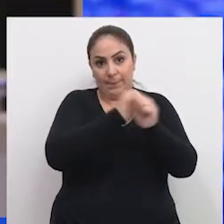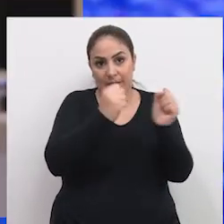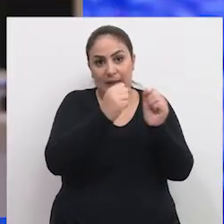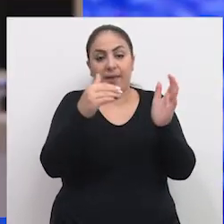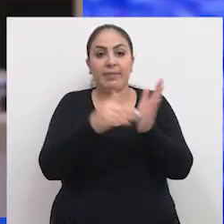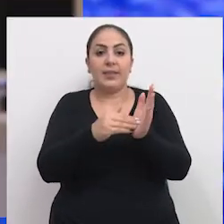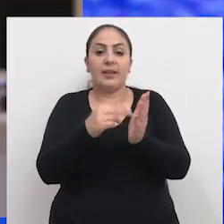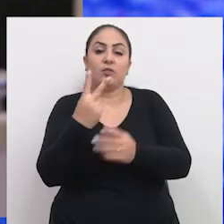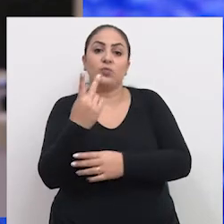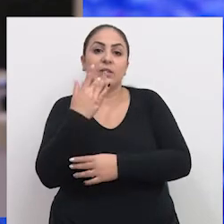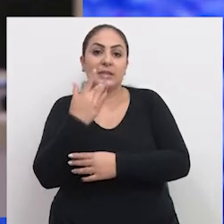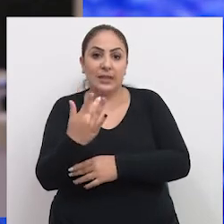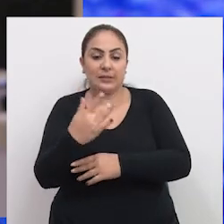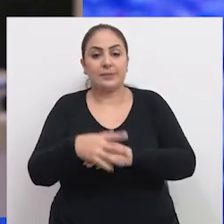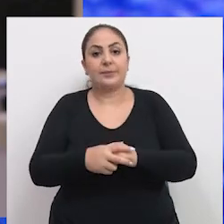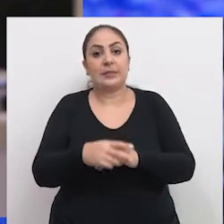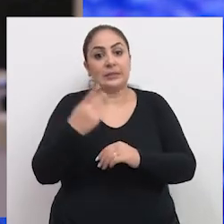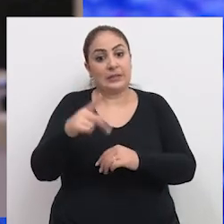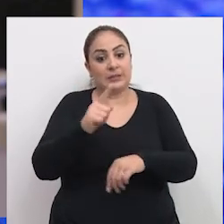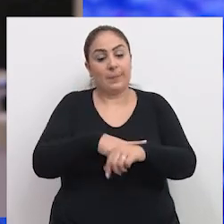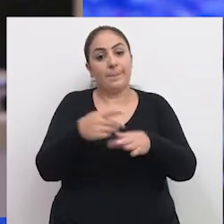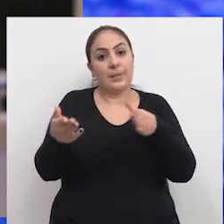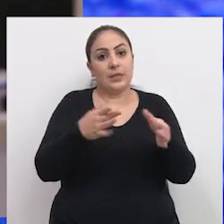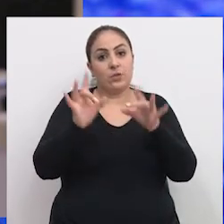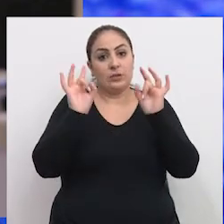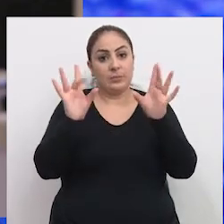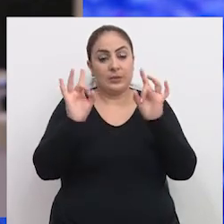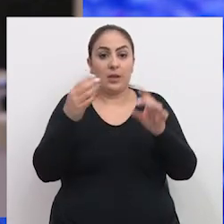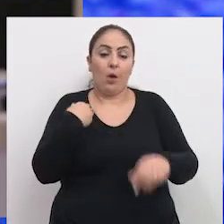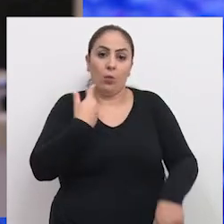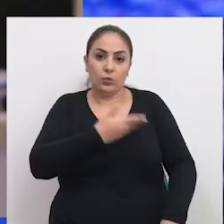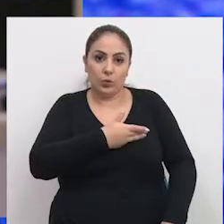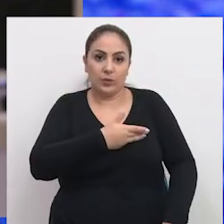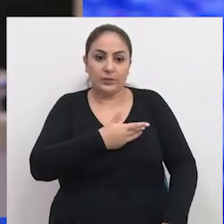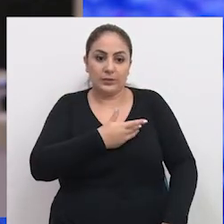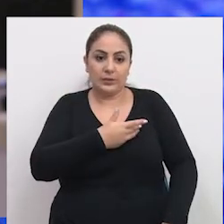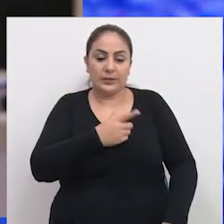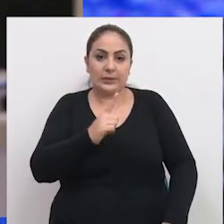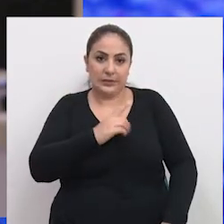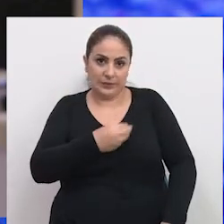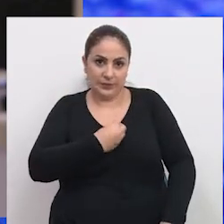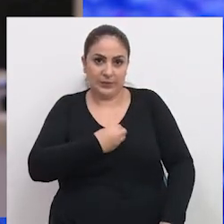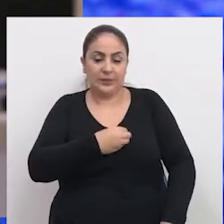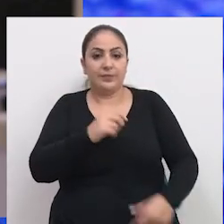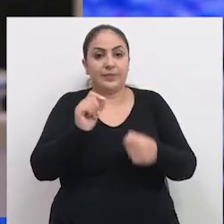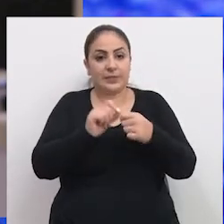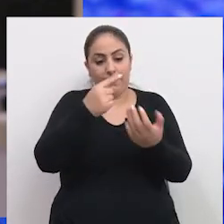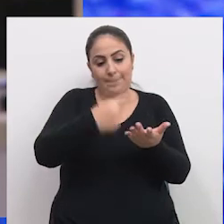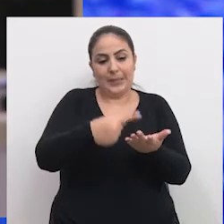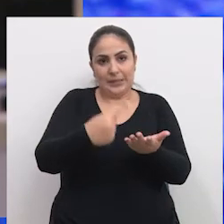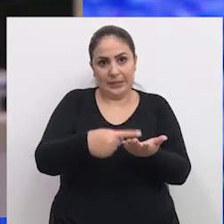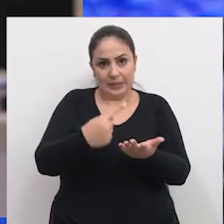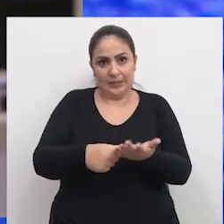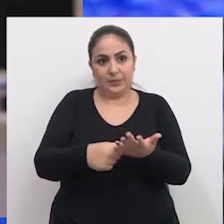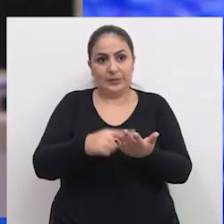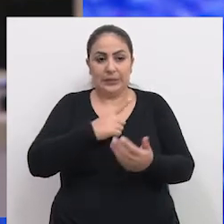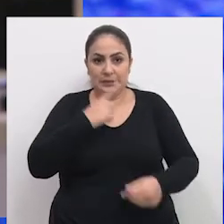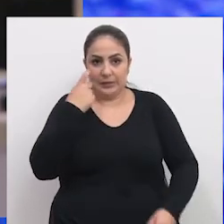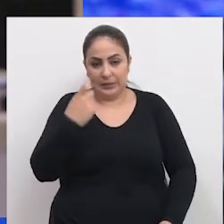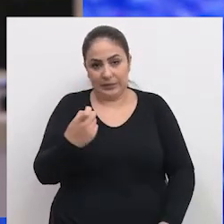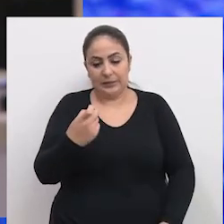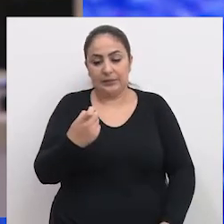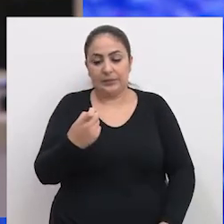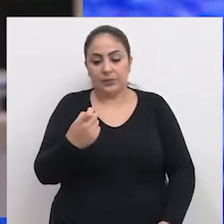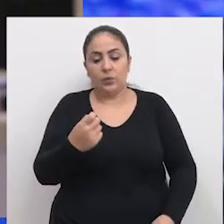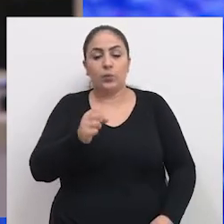8 da manhã às 14 horas. Nesse período em especial, a gente está fazendo agendamentos para quem tem